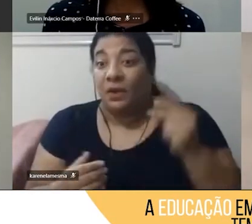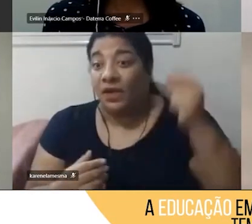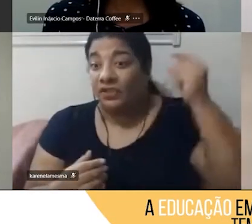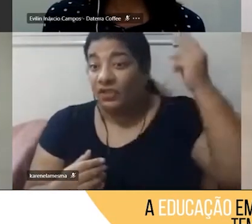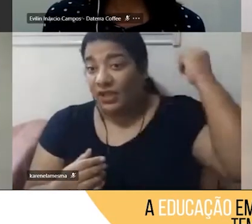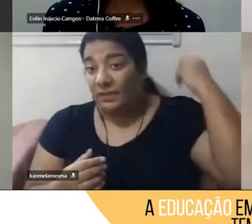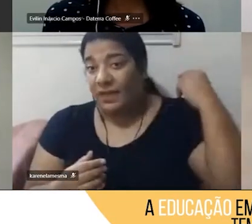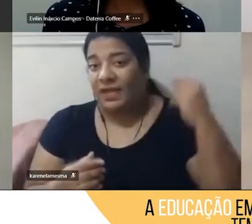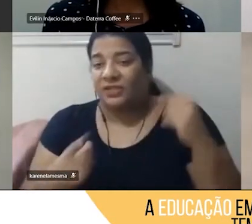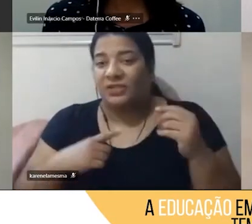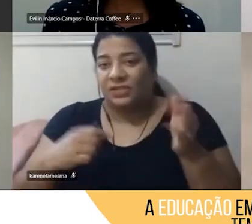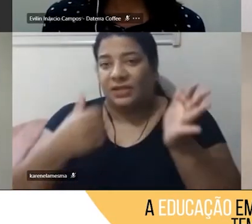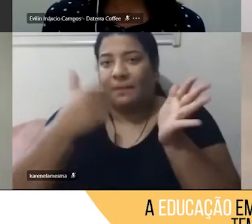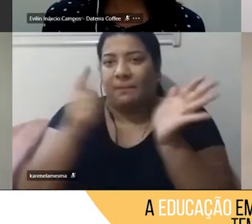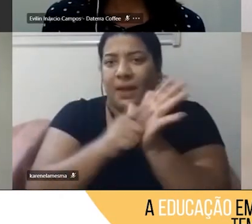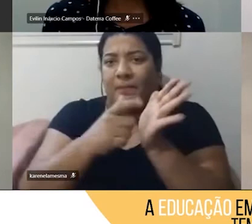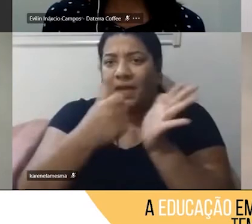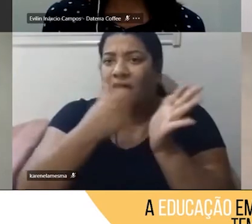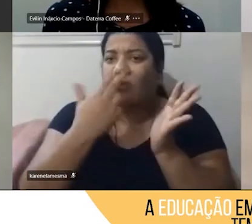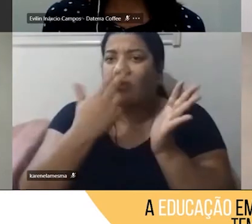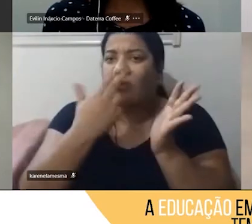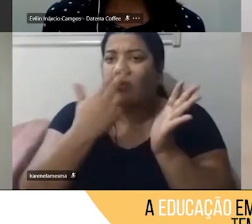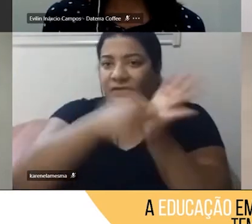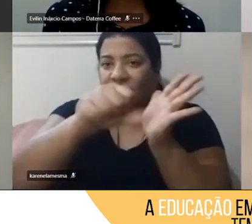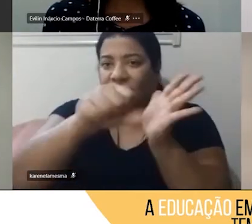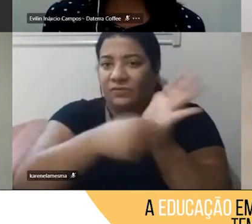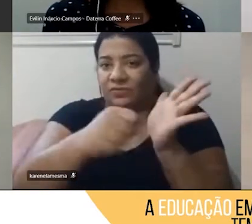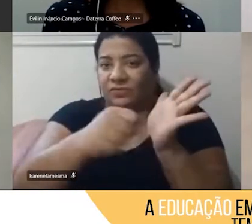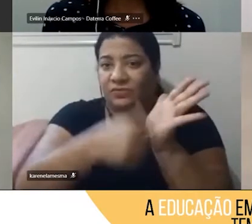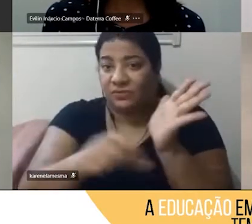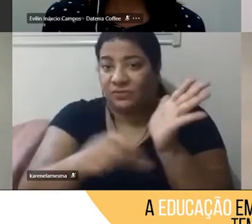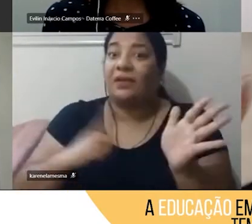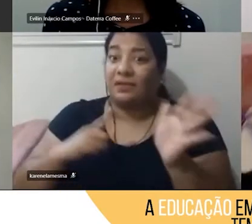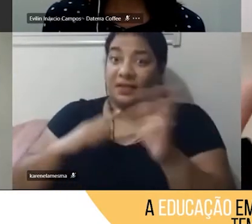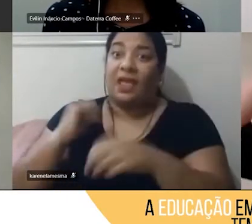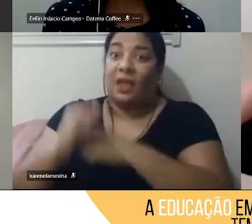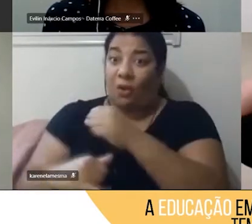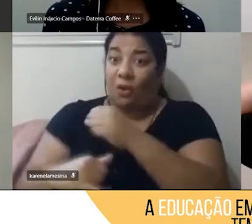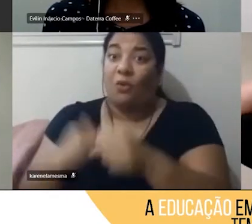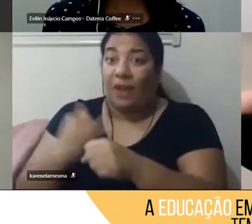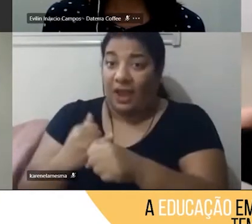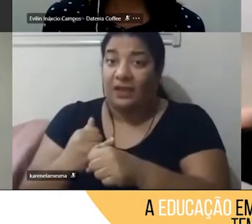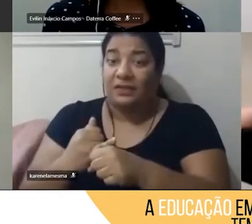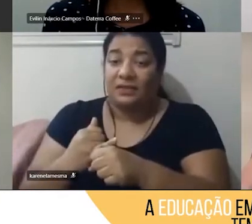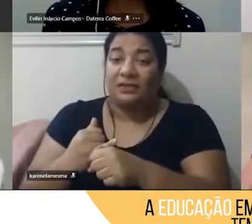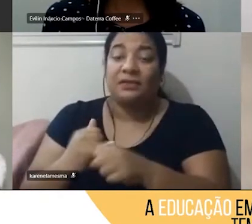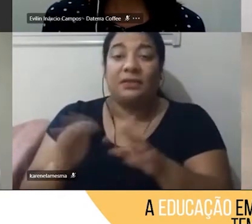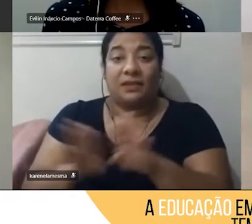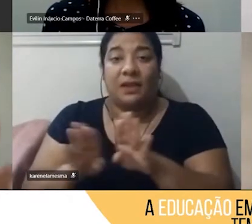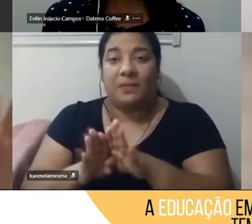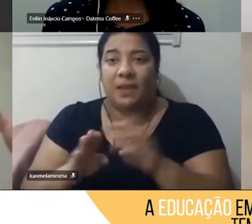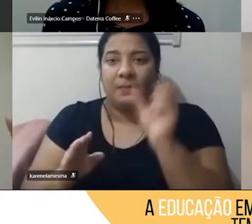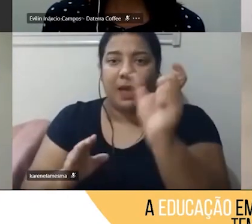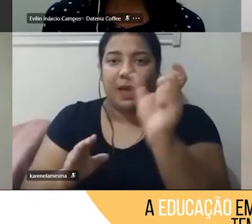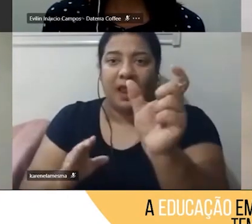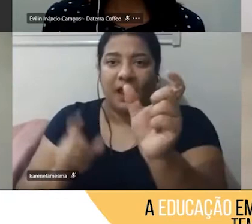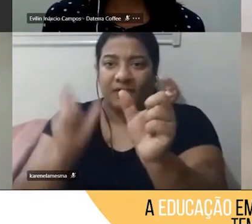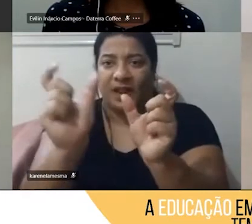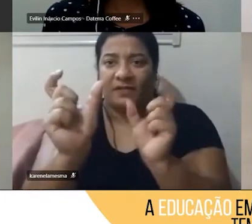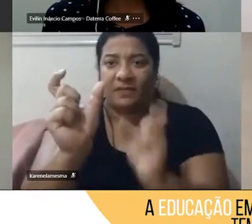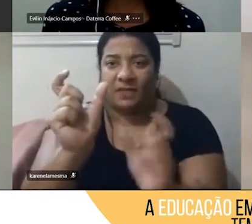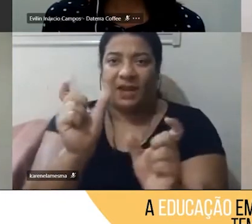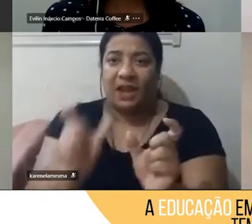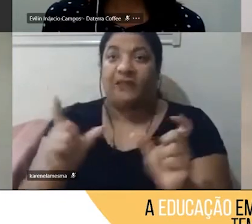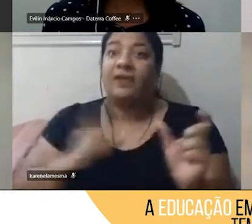post-it, existe o post-it online, era a dinâmica onde a gente vai, né, colocando as palavras, existe a nuvem de